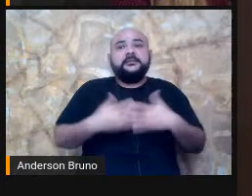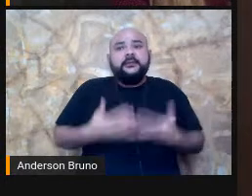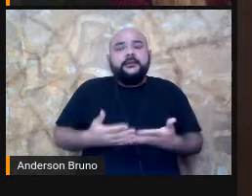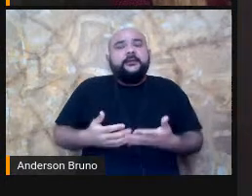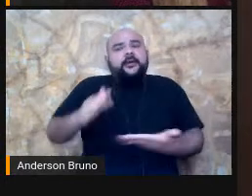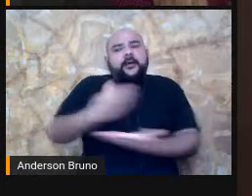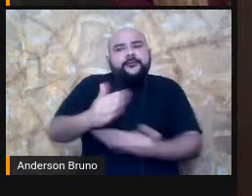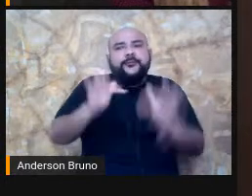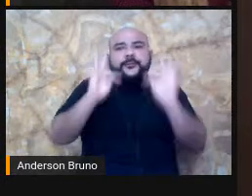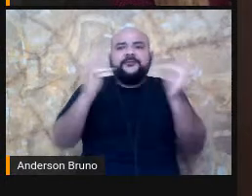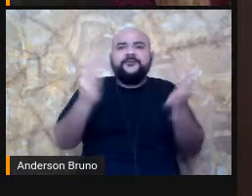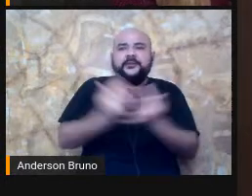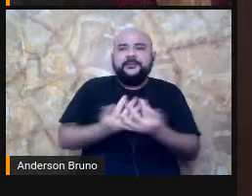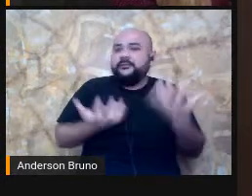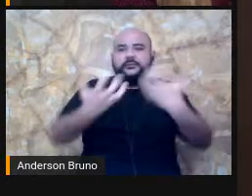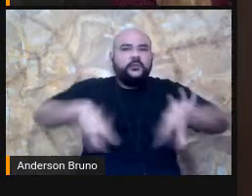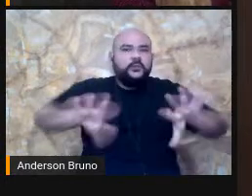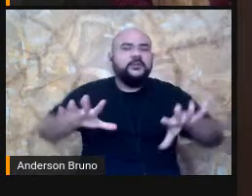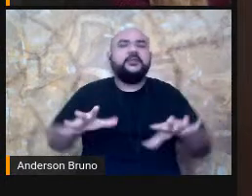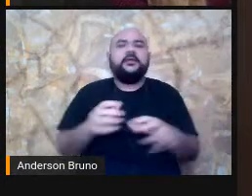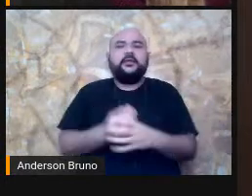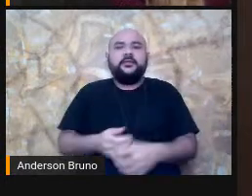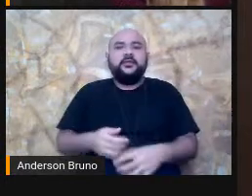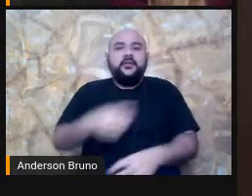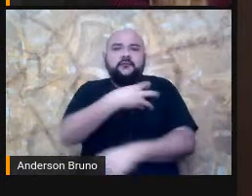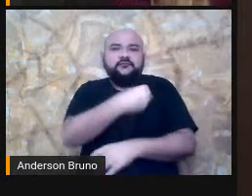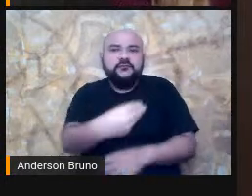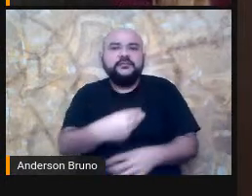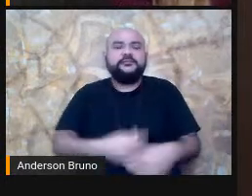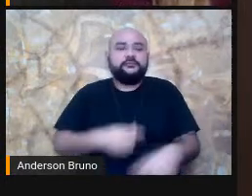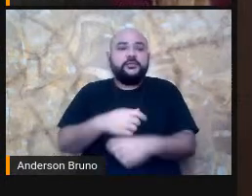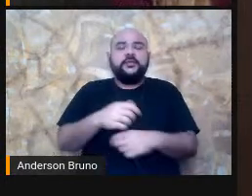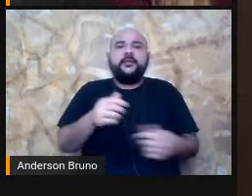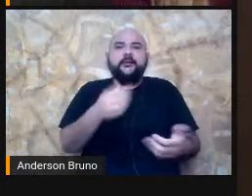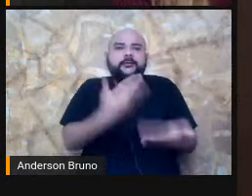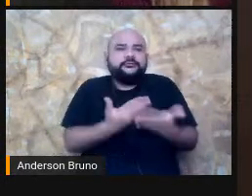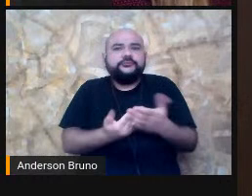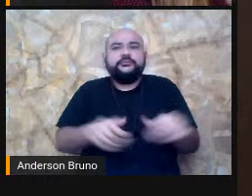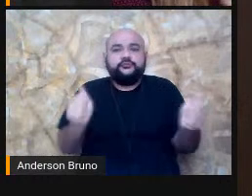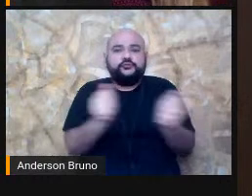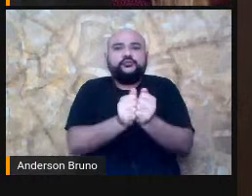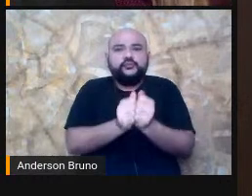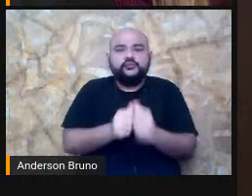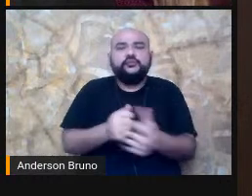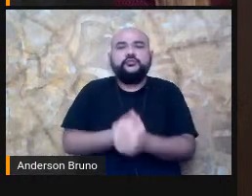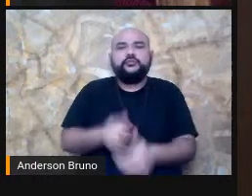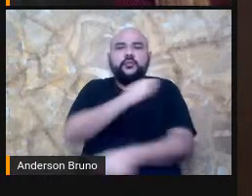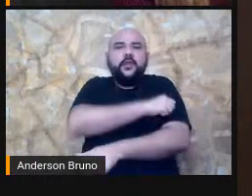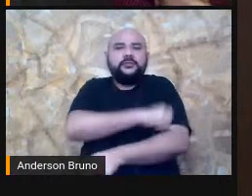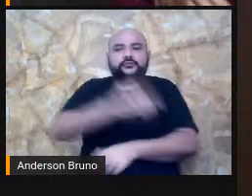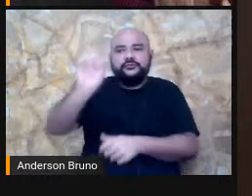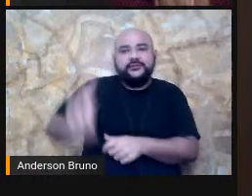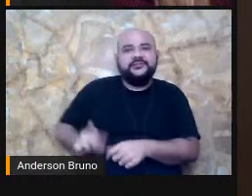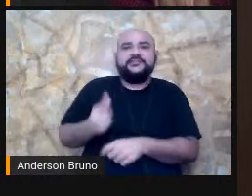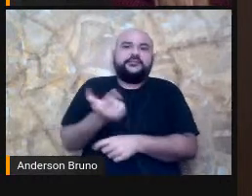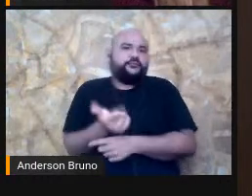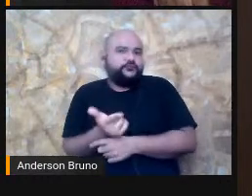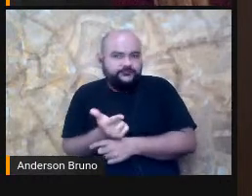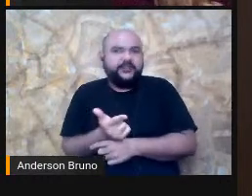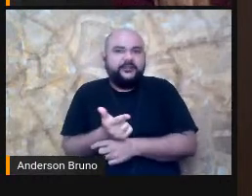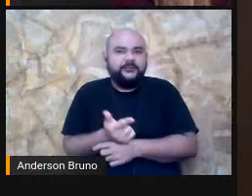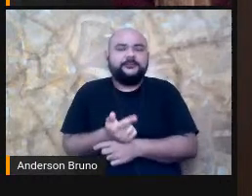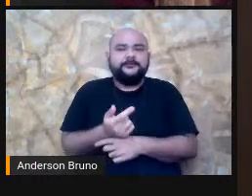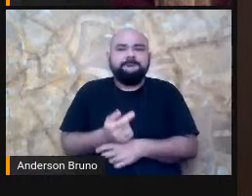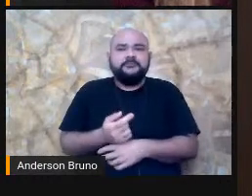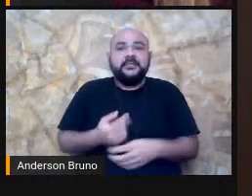seus filhos estudando em salas com colegas que têm as suas particularidades, a sua forma de ver o mundo, a